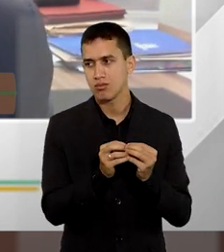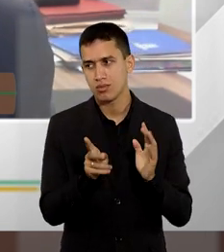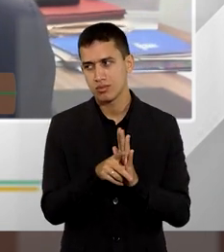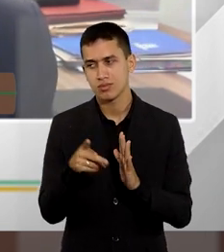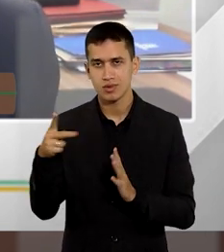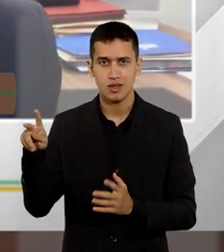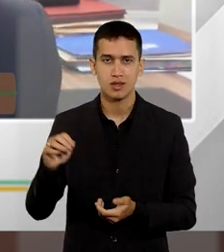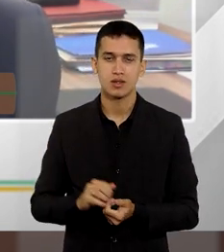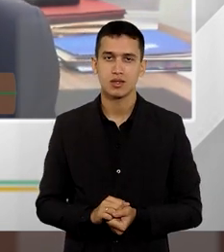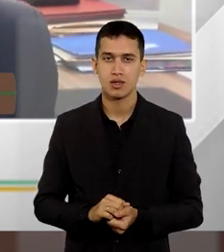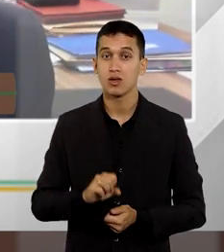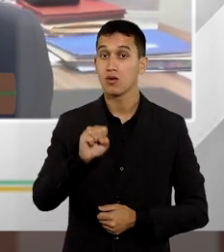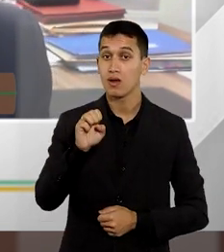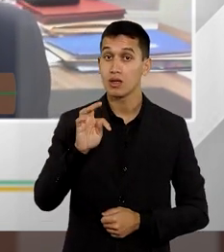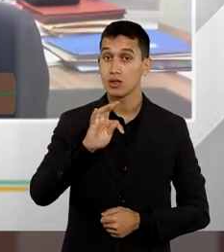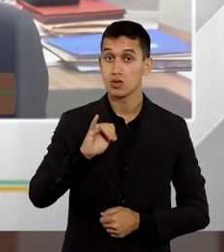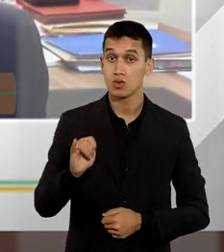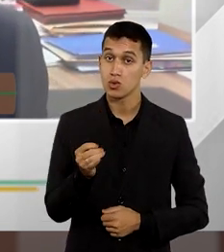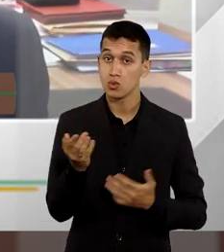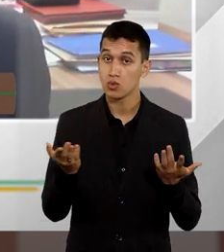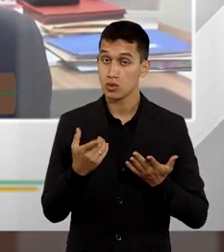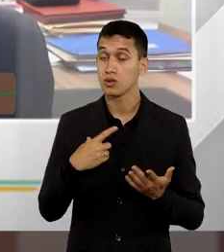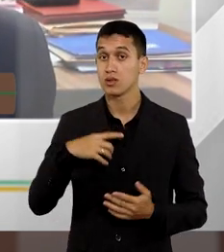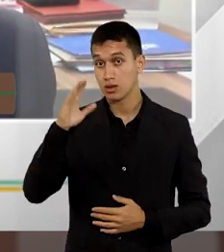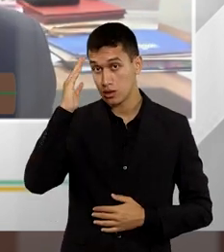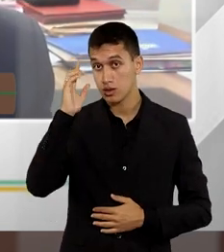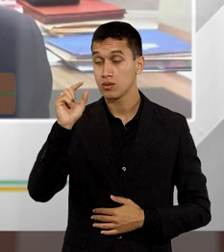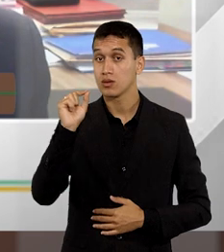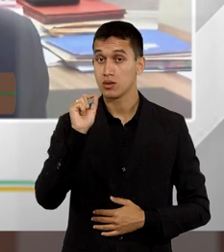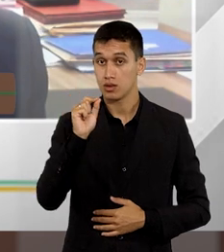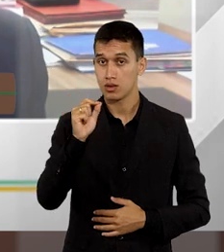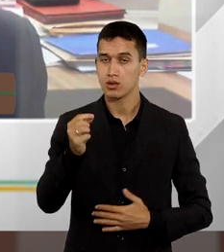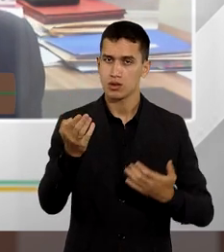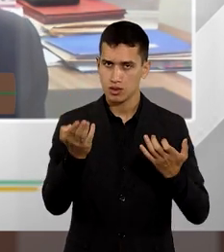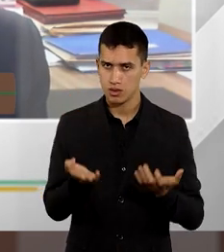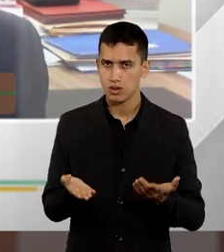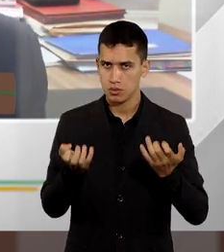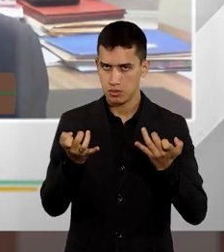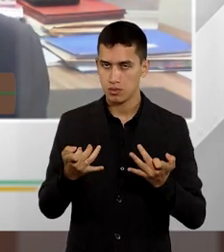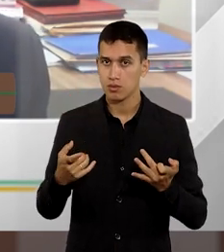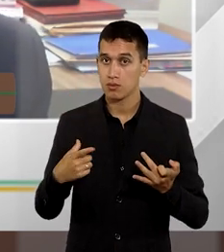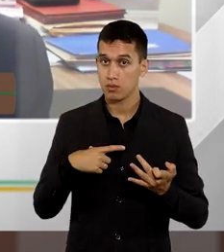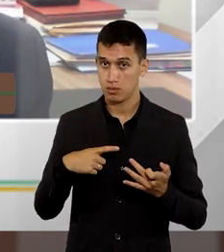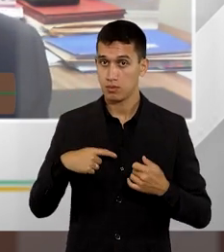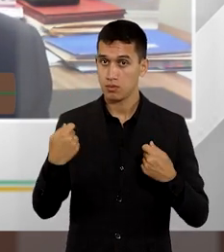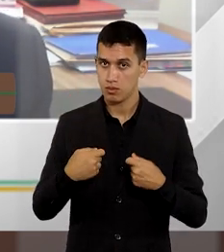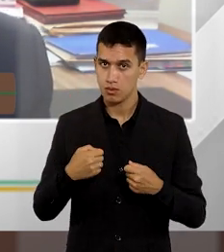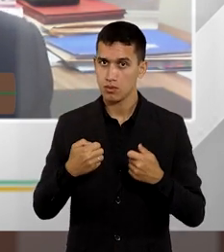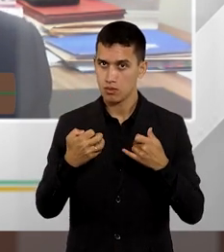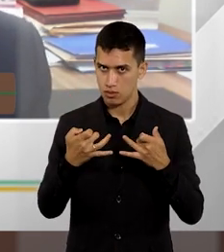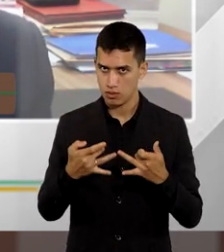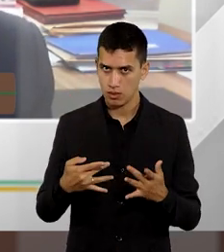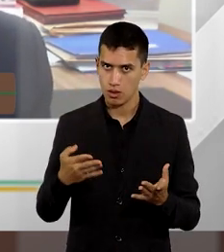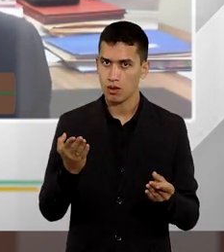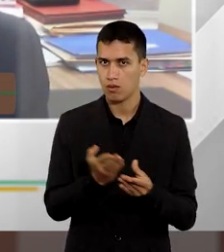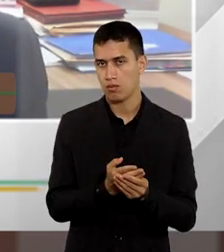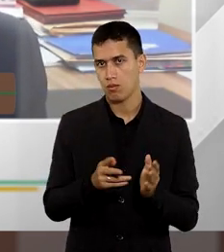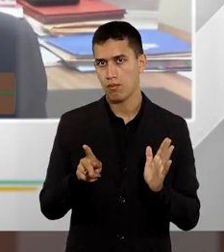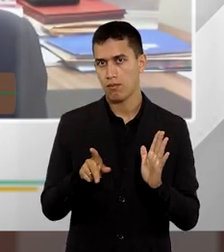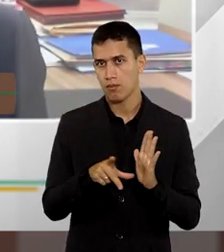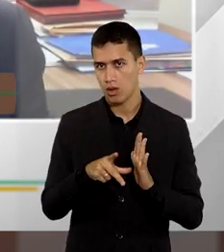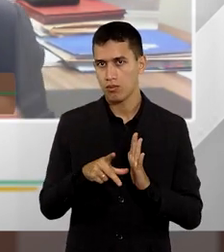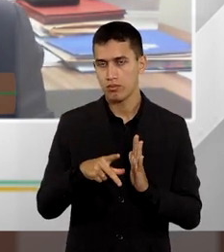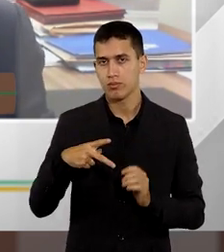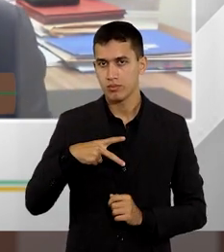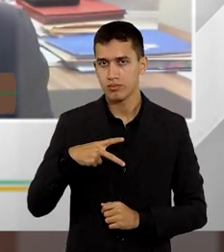que lhe cabe. O STJ hoje tem entendimento de que essa pretensão deve ser deduzida em ação própria, através de uma